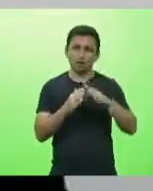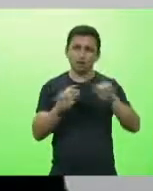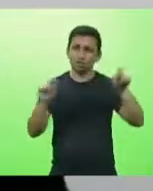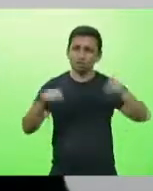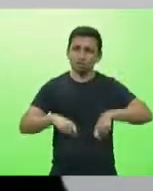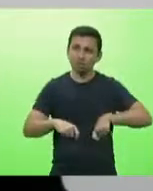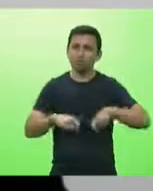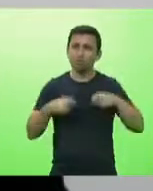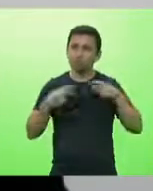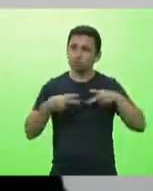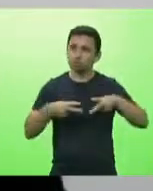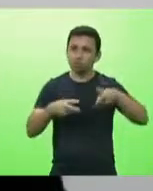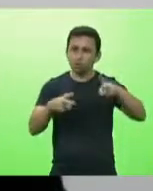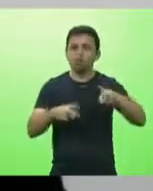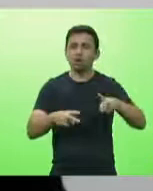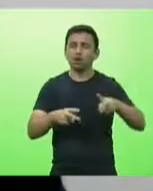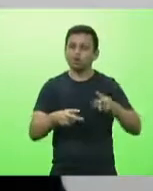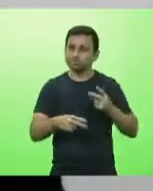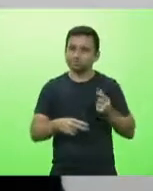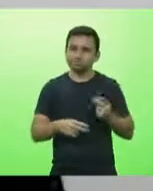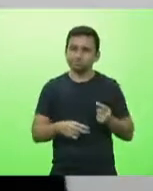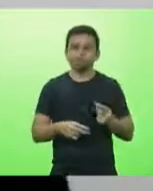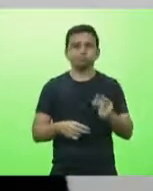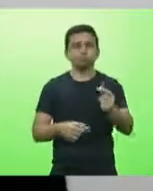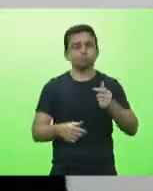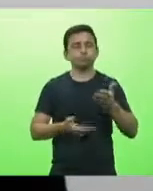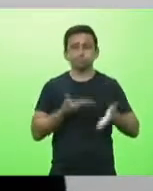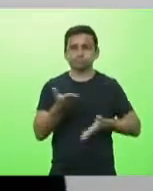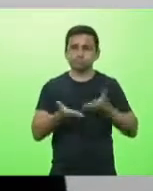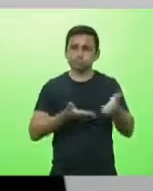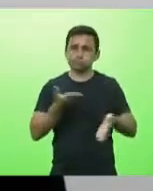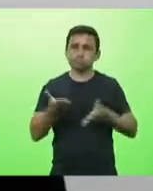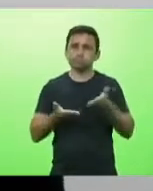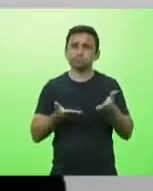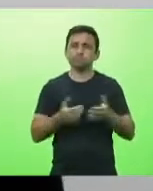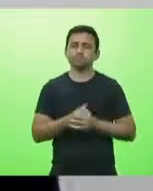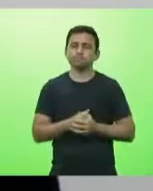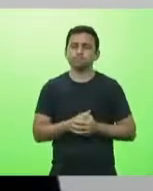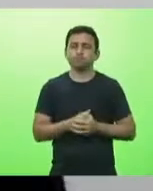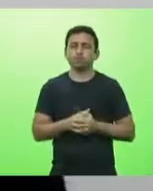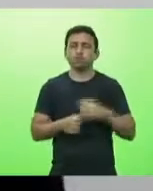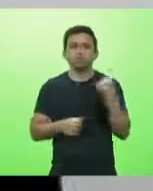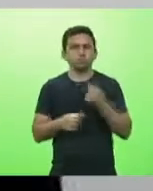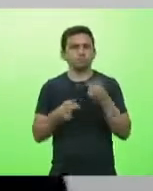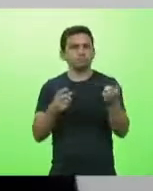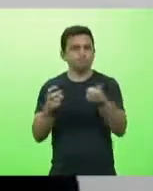se manterem poderem poderem continuar atendendo nós vimos aí nas últimas horas esse